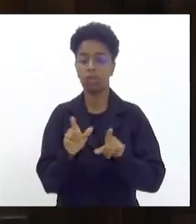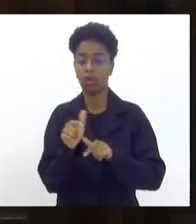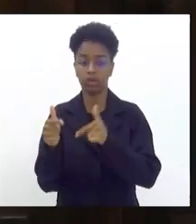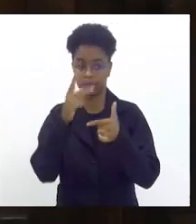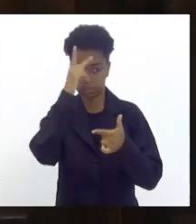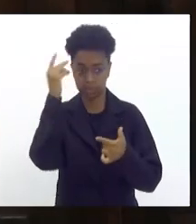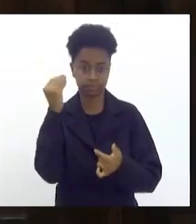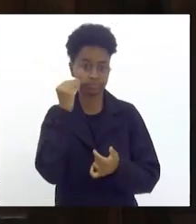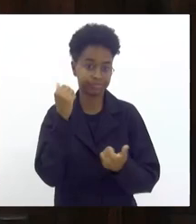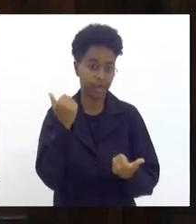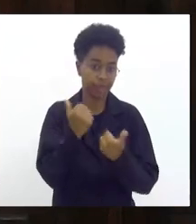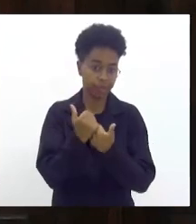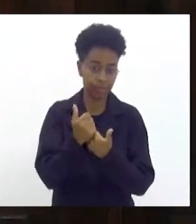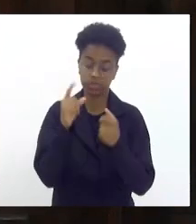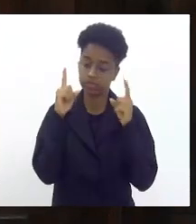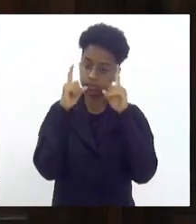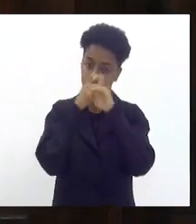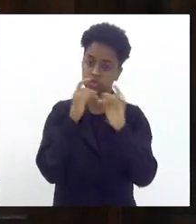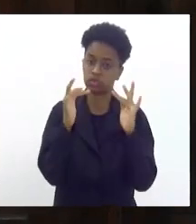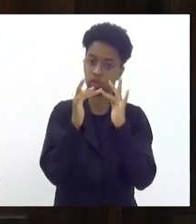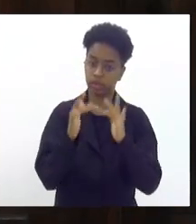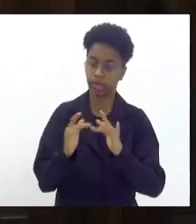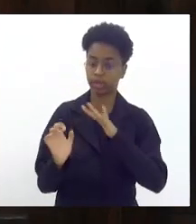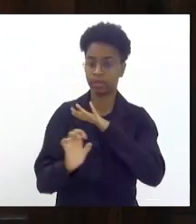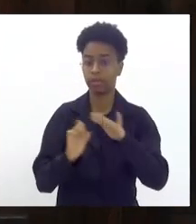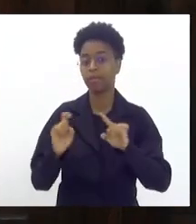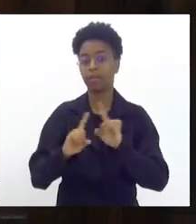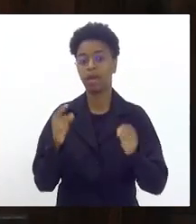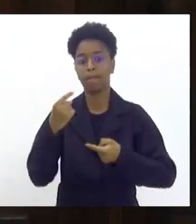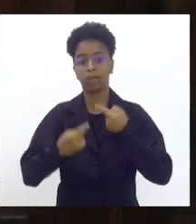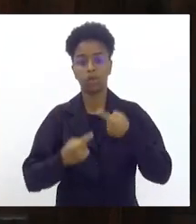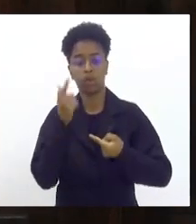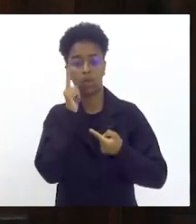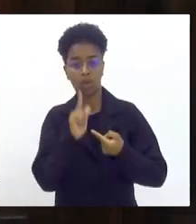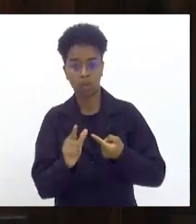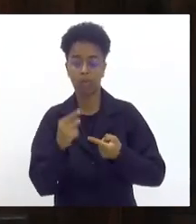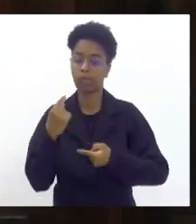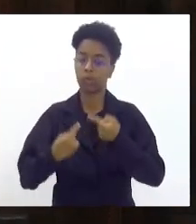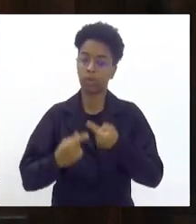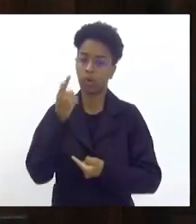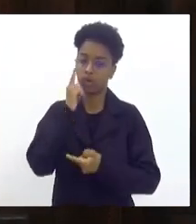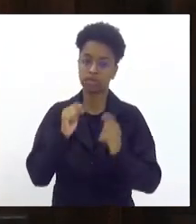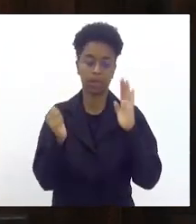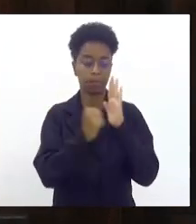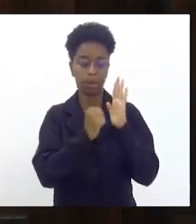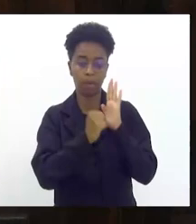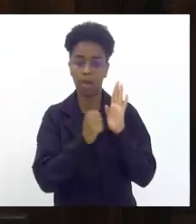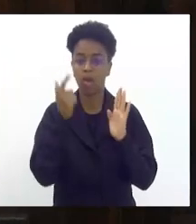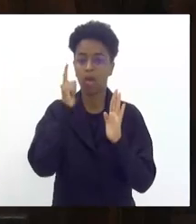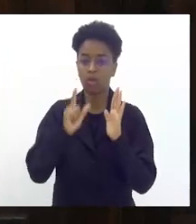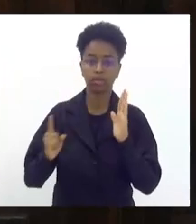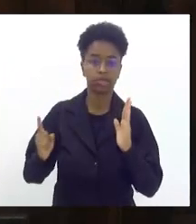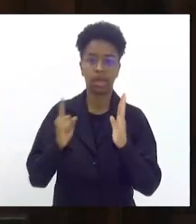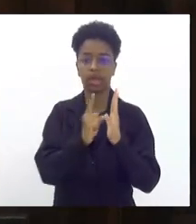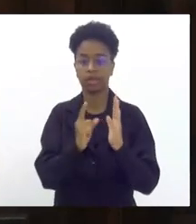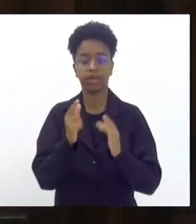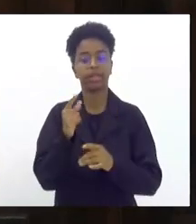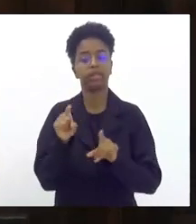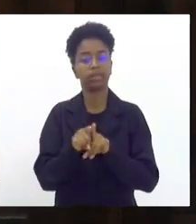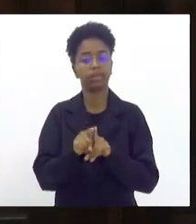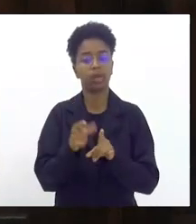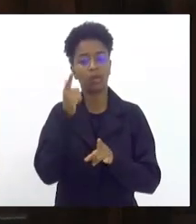difícil chegar nas grandes empresas. Mas o político chega. O político chega, o político consegue bater na porta, ele consegue dar a